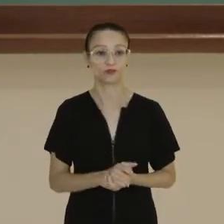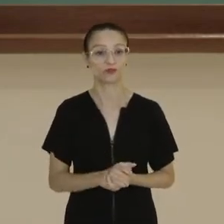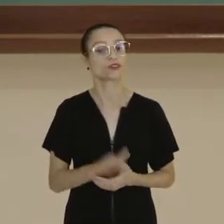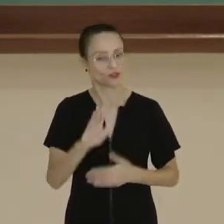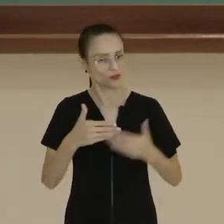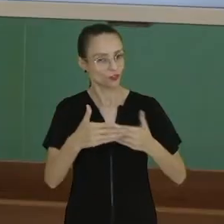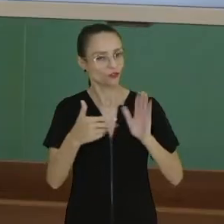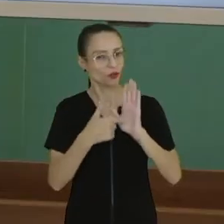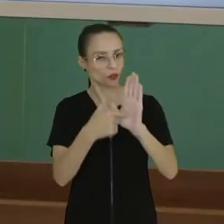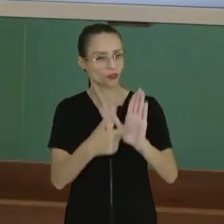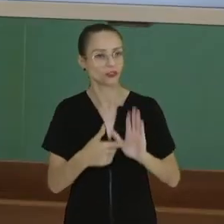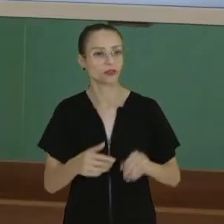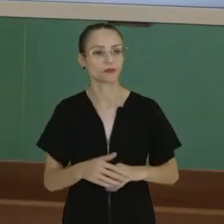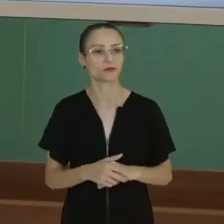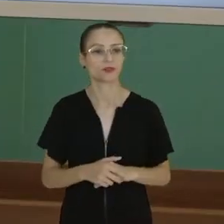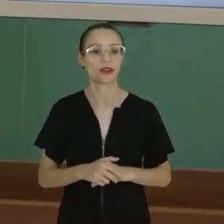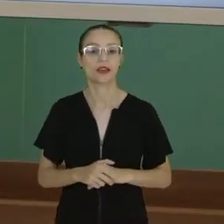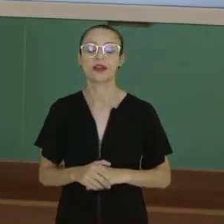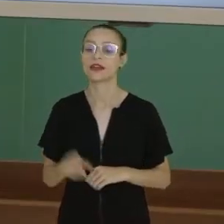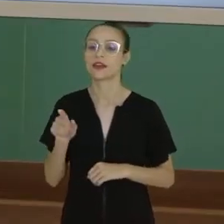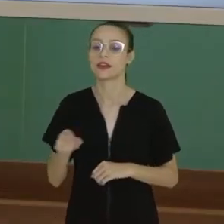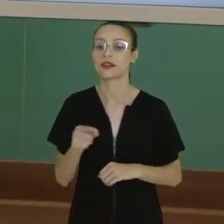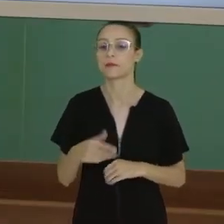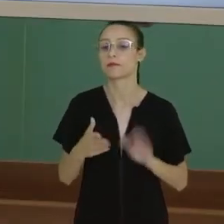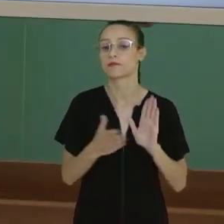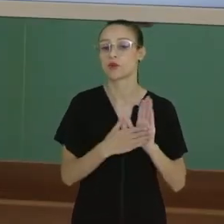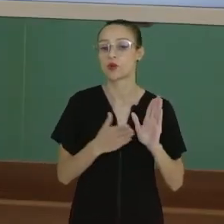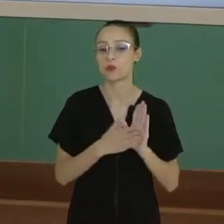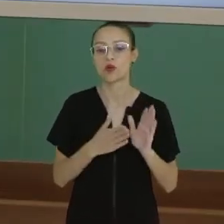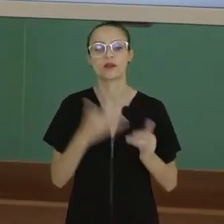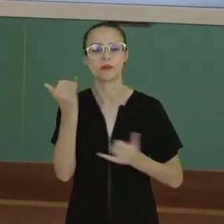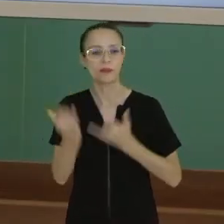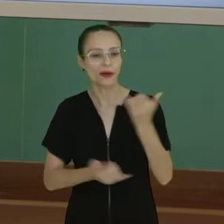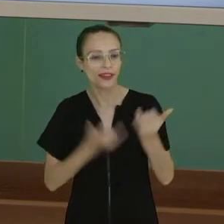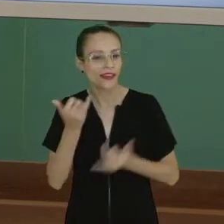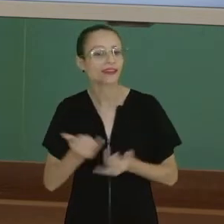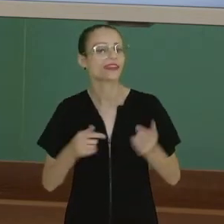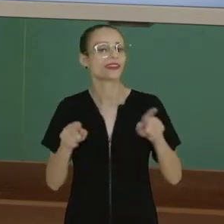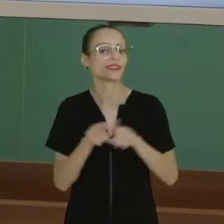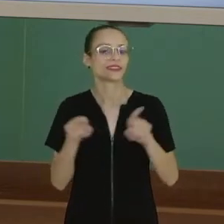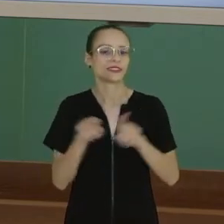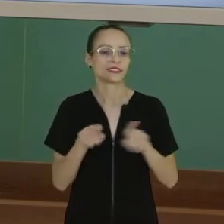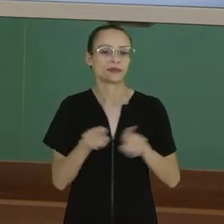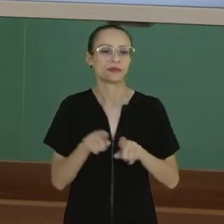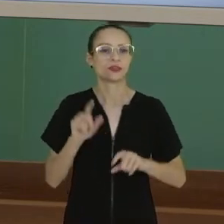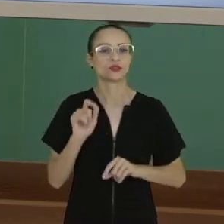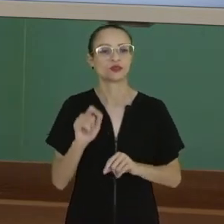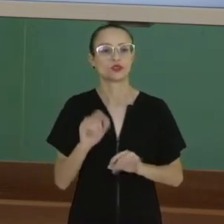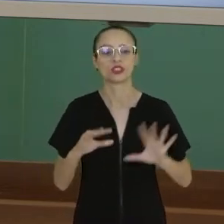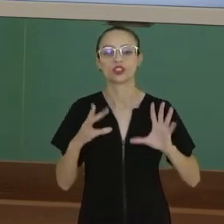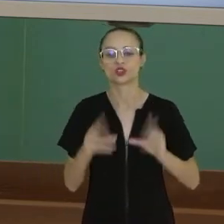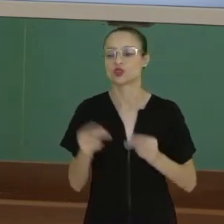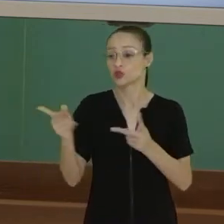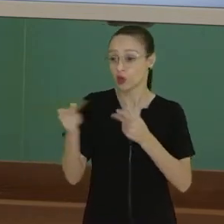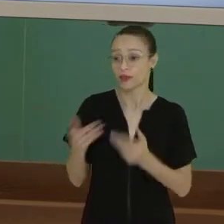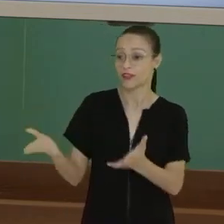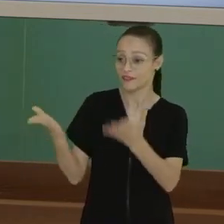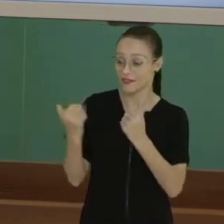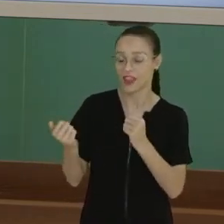A gente já vai ver daqui a pouquinho, né? Então, propõe essa brincadeira do lúdico, do brincar, né? De todos os convidados